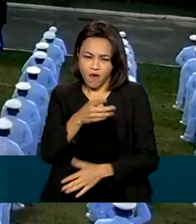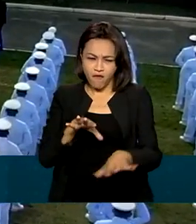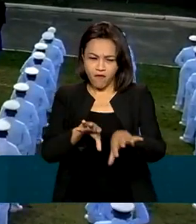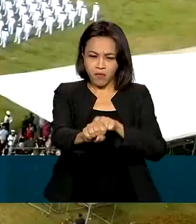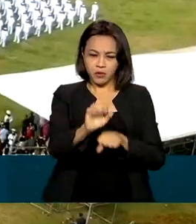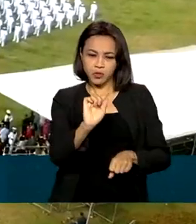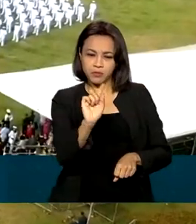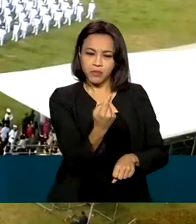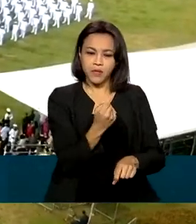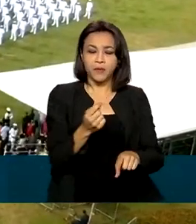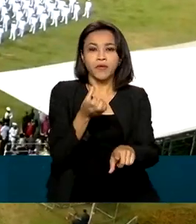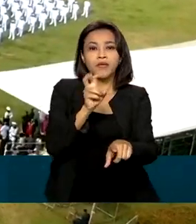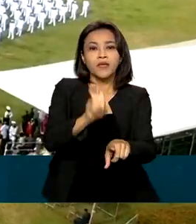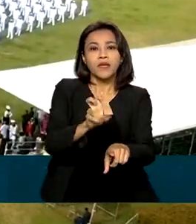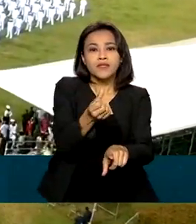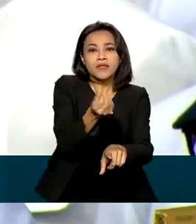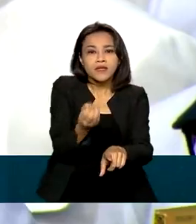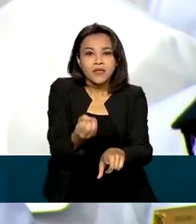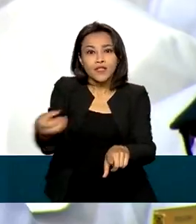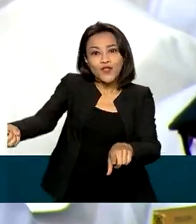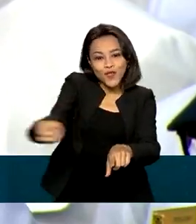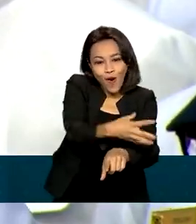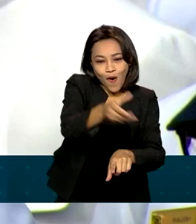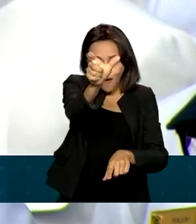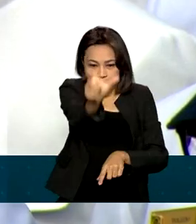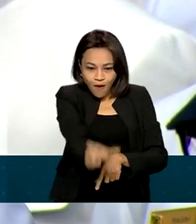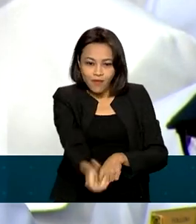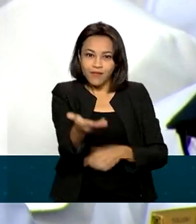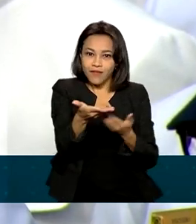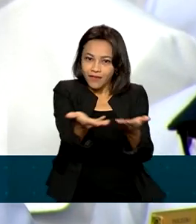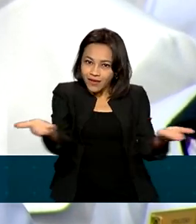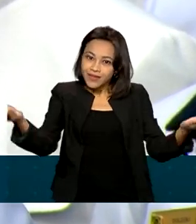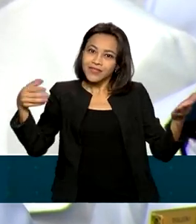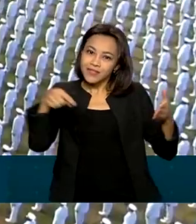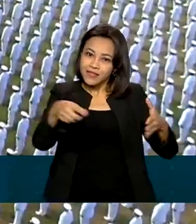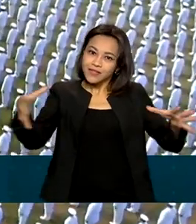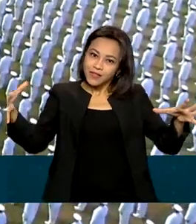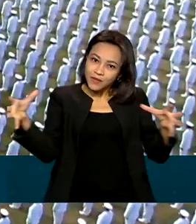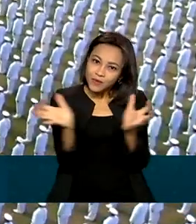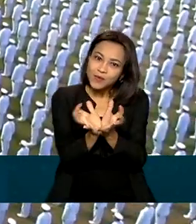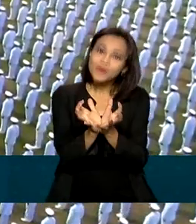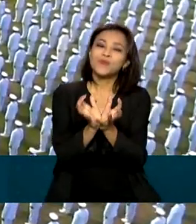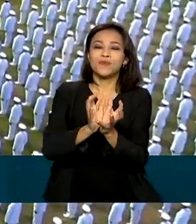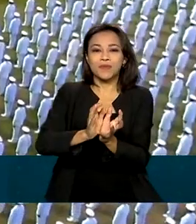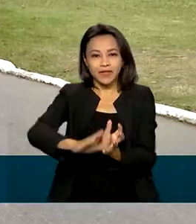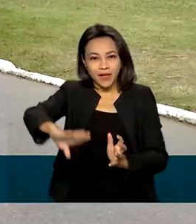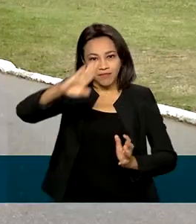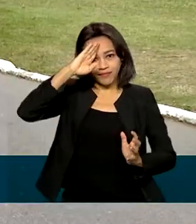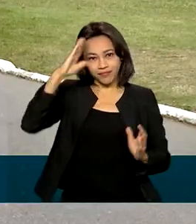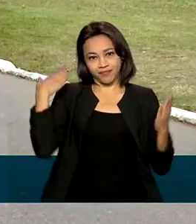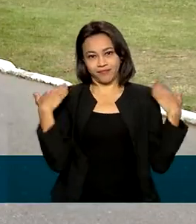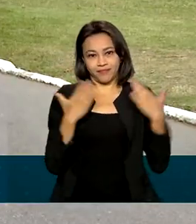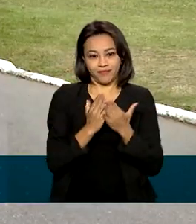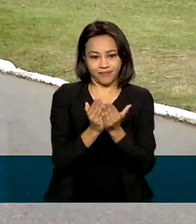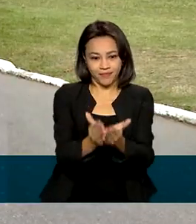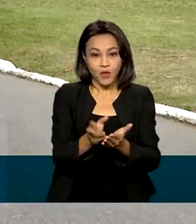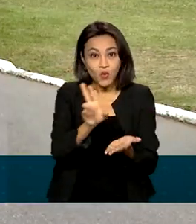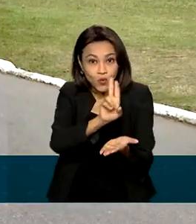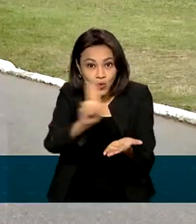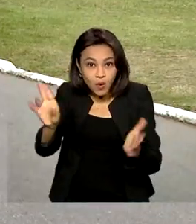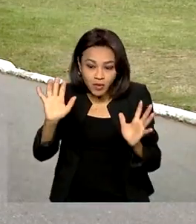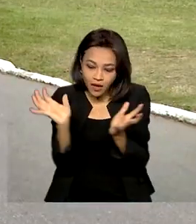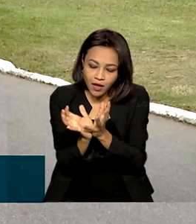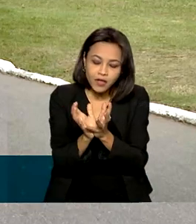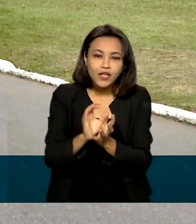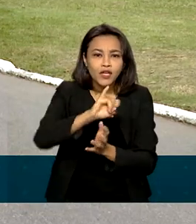.560 novos sargentos da Turma José Bonifácio da Marinha do Brasil. O nome da turma de formandos,